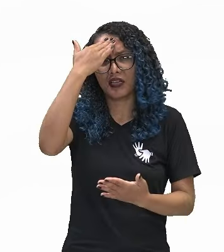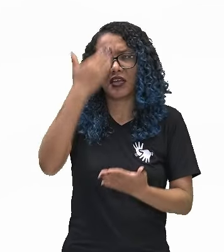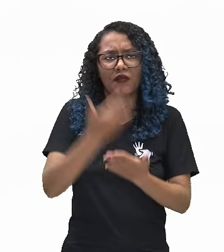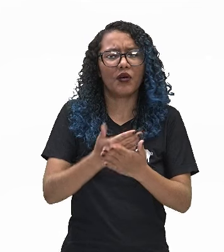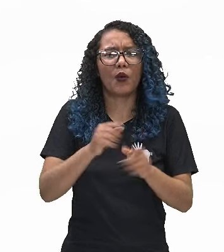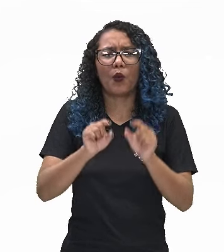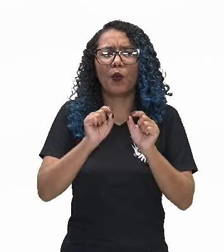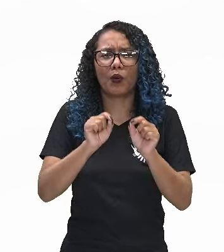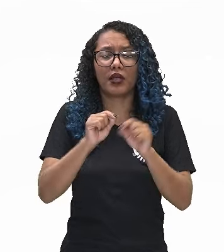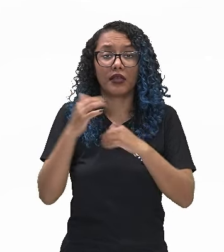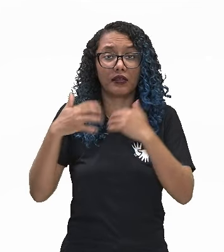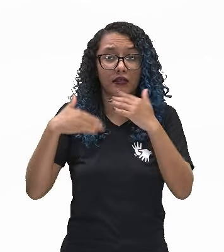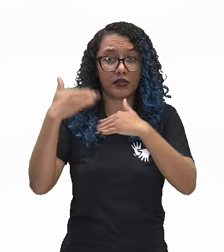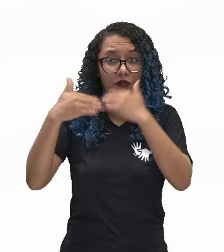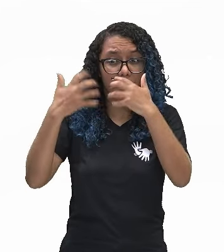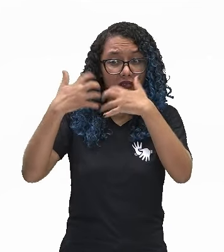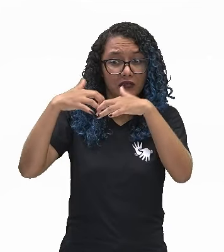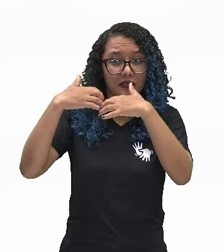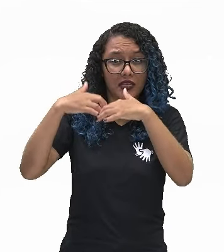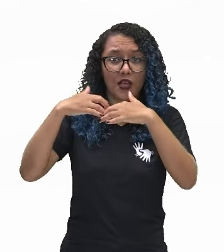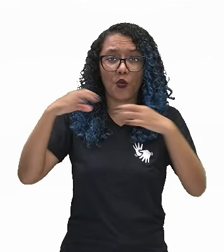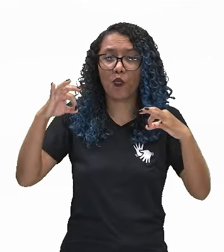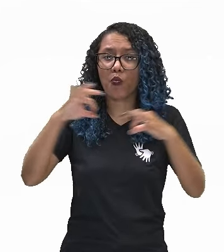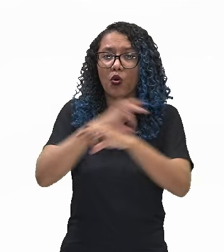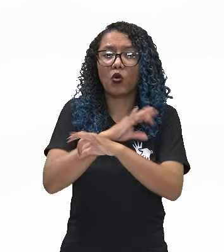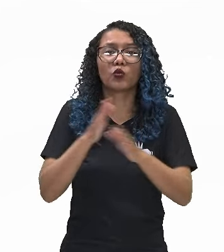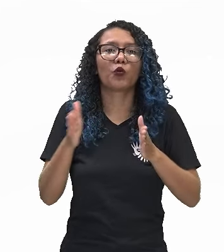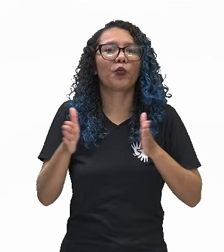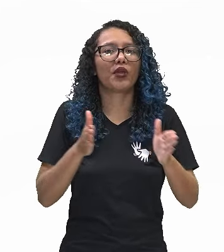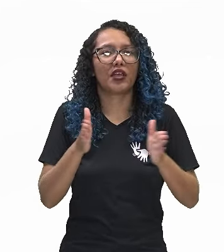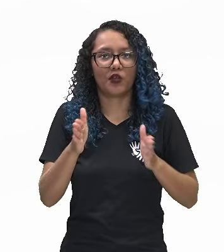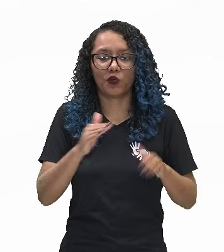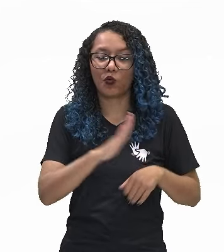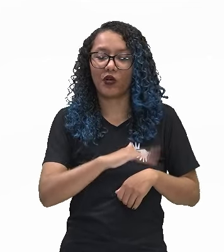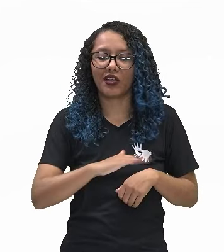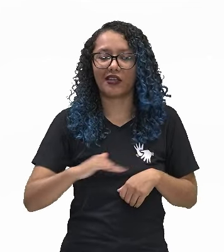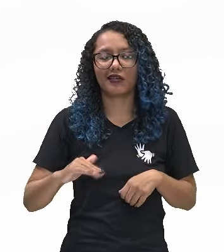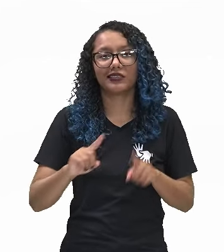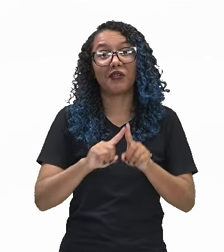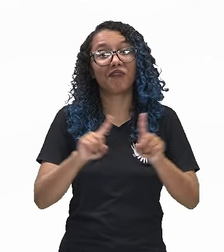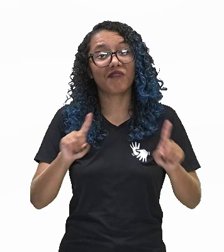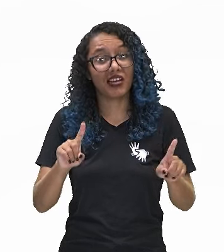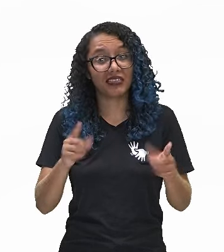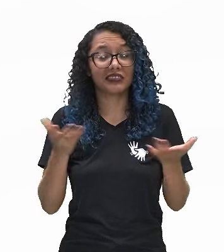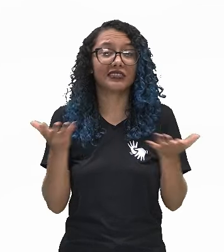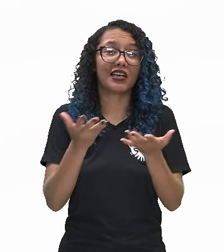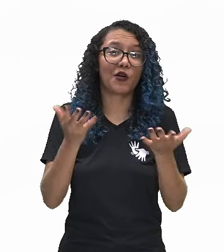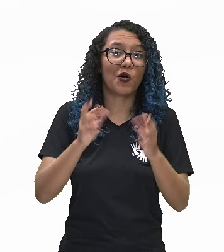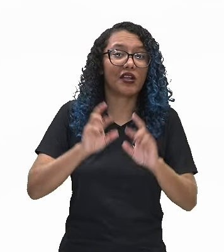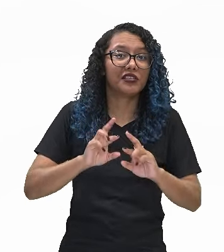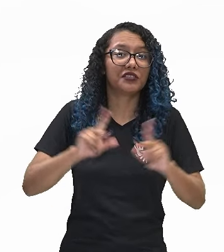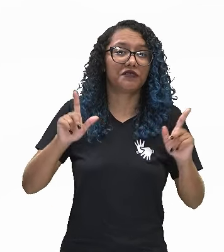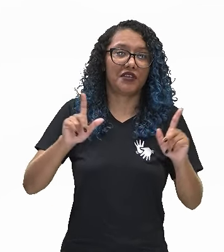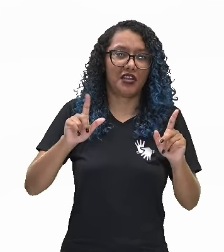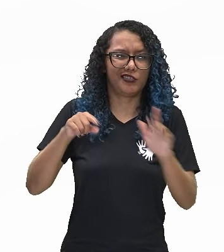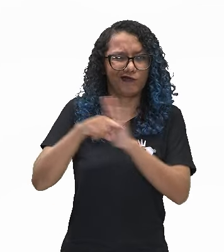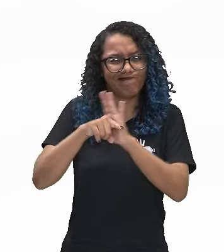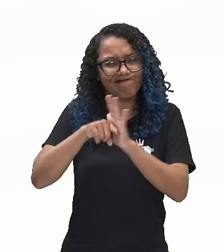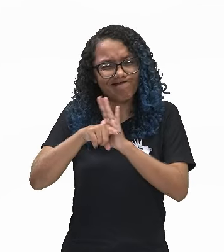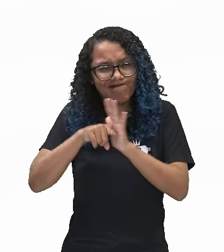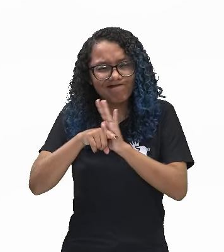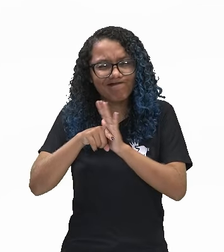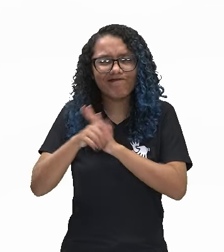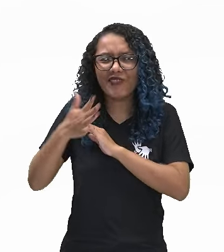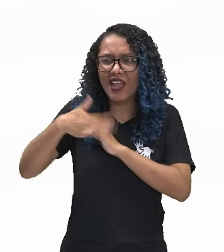cérebro era concluído somente no fim da infância. No entanto, sabe-se hoje, por meio da neurociência, que o